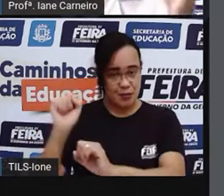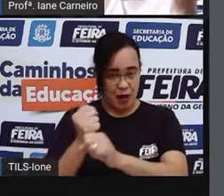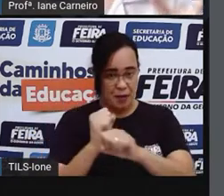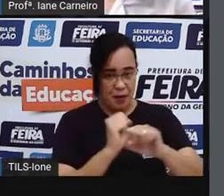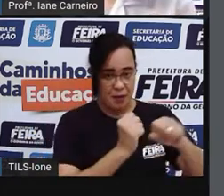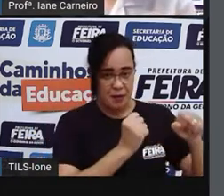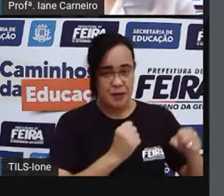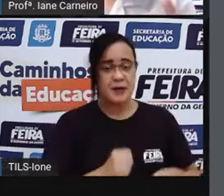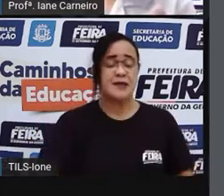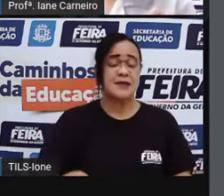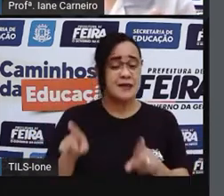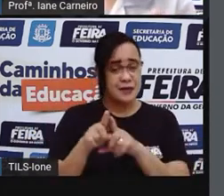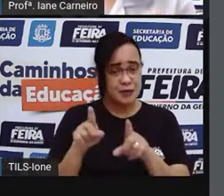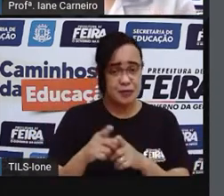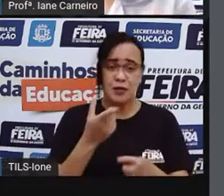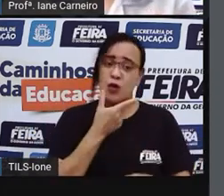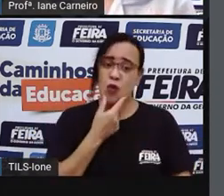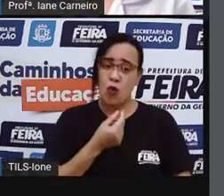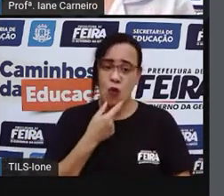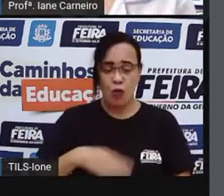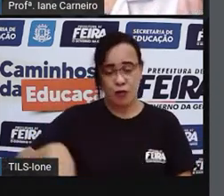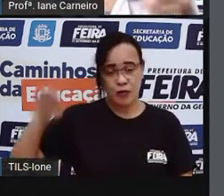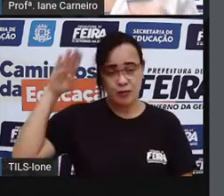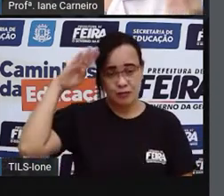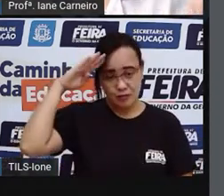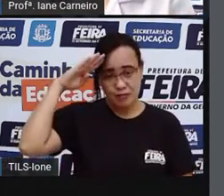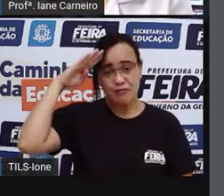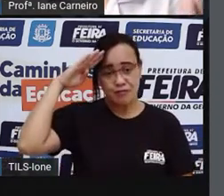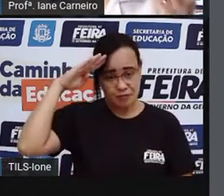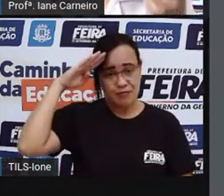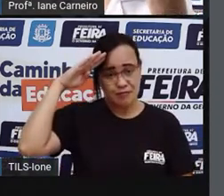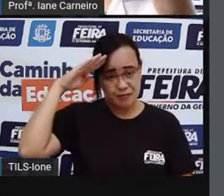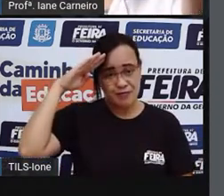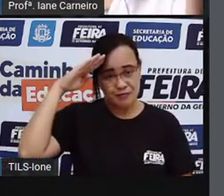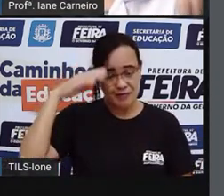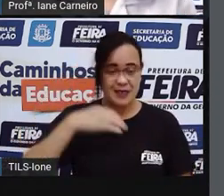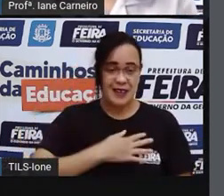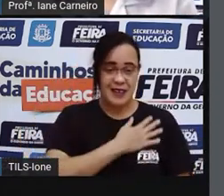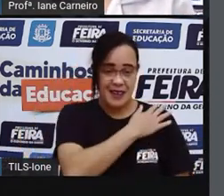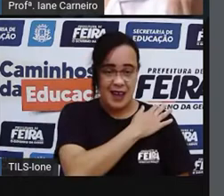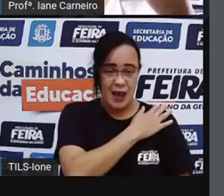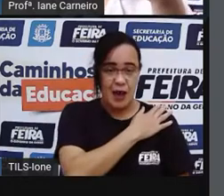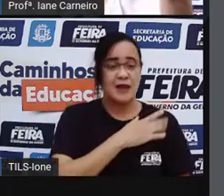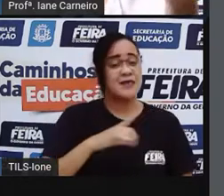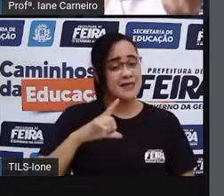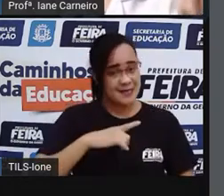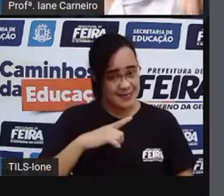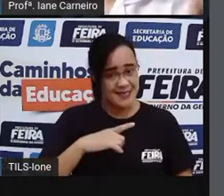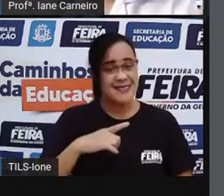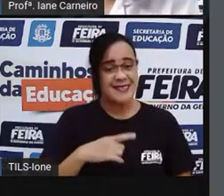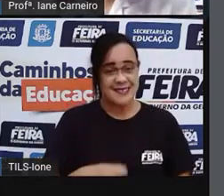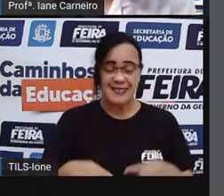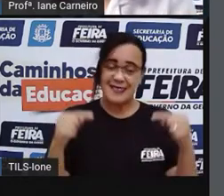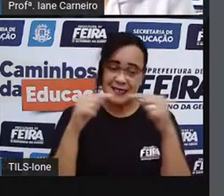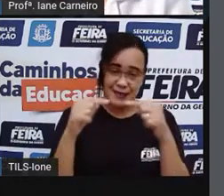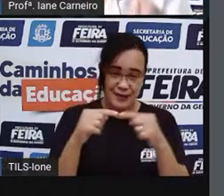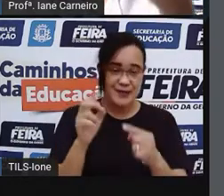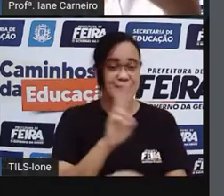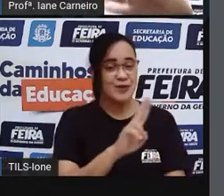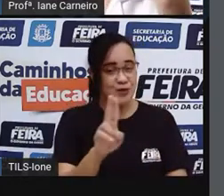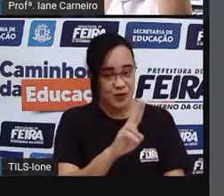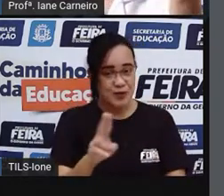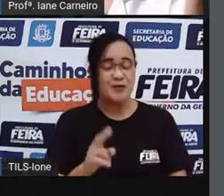a casa. O nome dele é cabo, essa parte. Mas também, o soldado é também chamado de cabo.